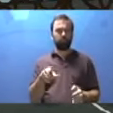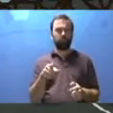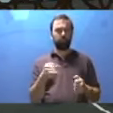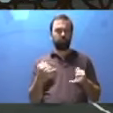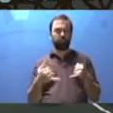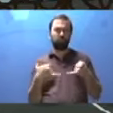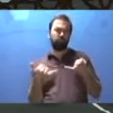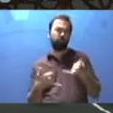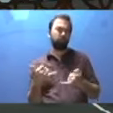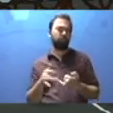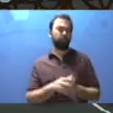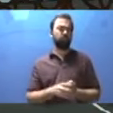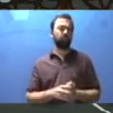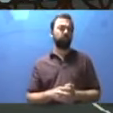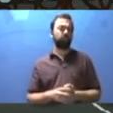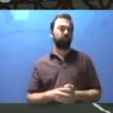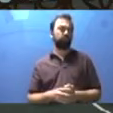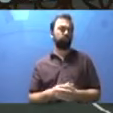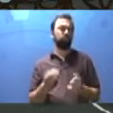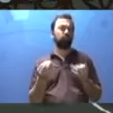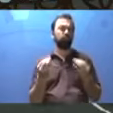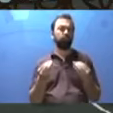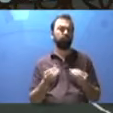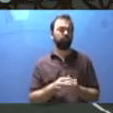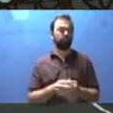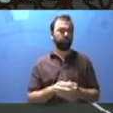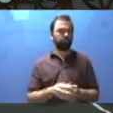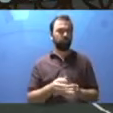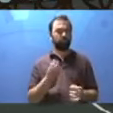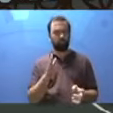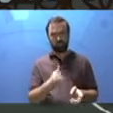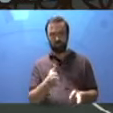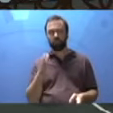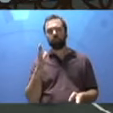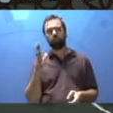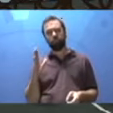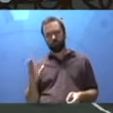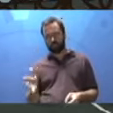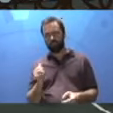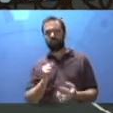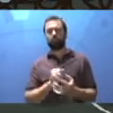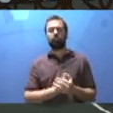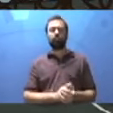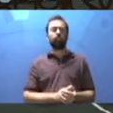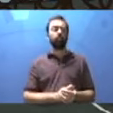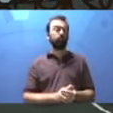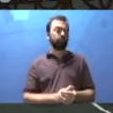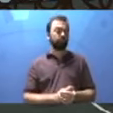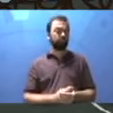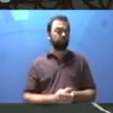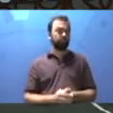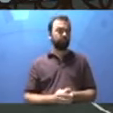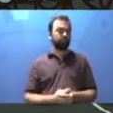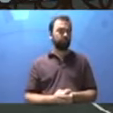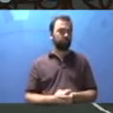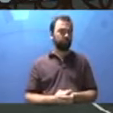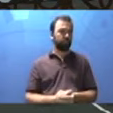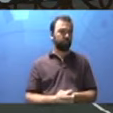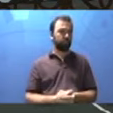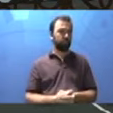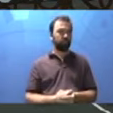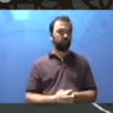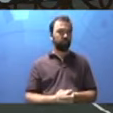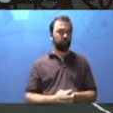brinca, onde você espairece um pouquinho na hora do recreio. Como que é? A pintura, a limpeza e a iluminação desse